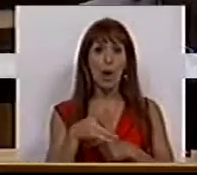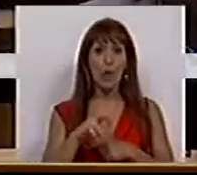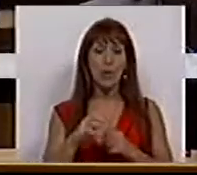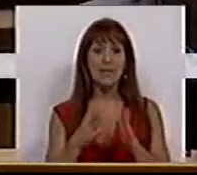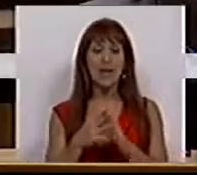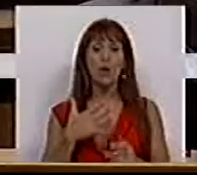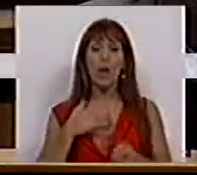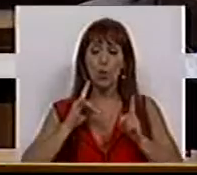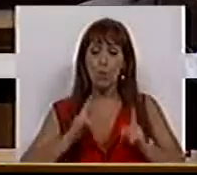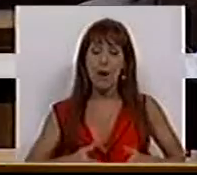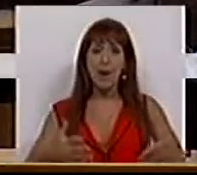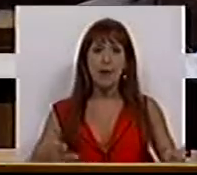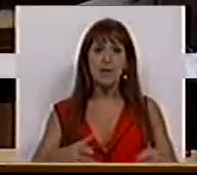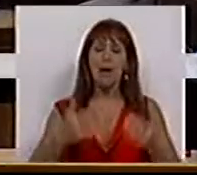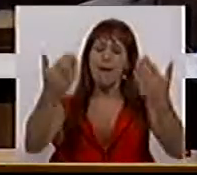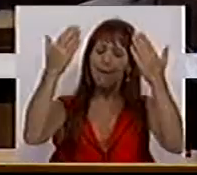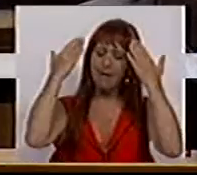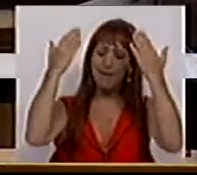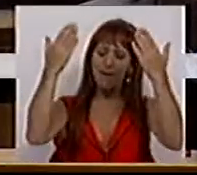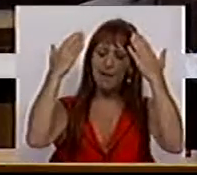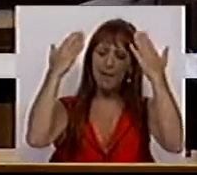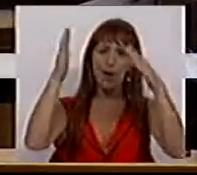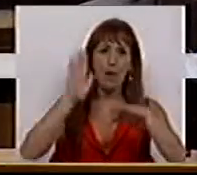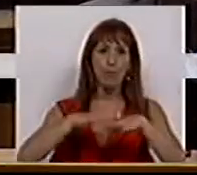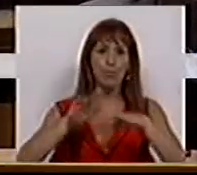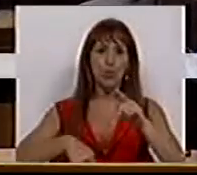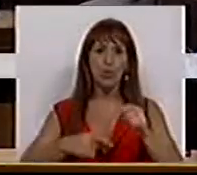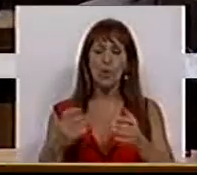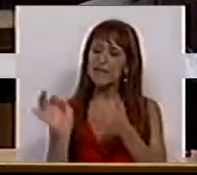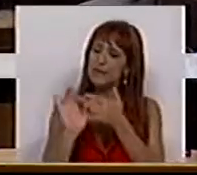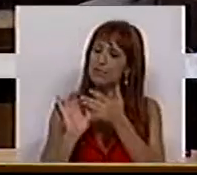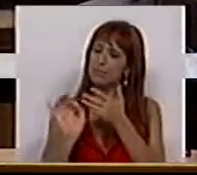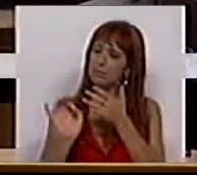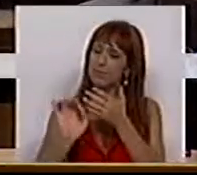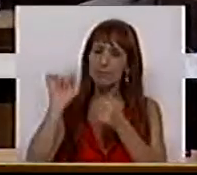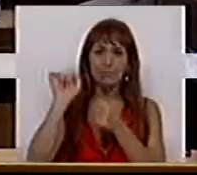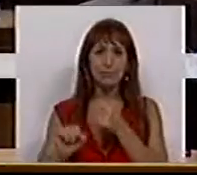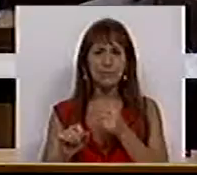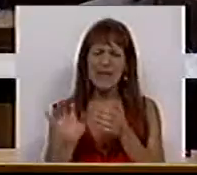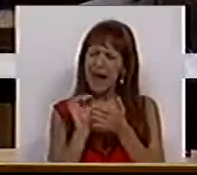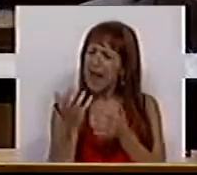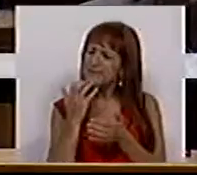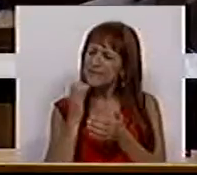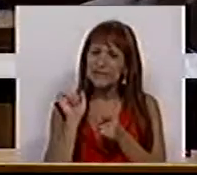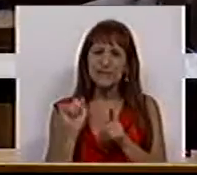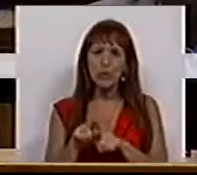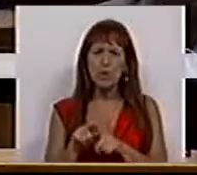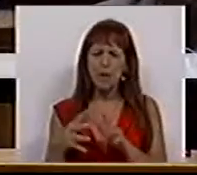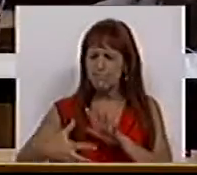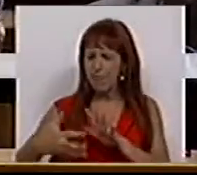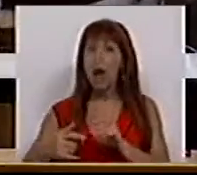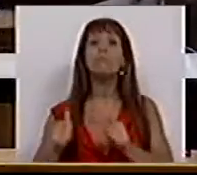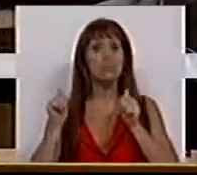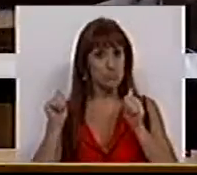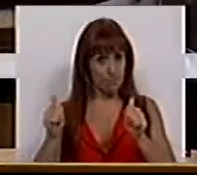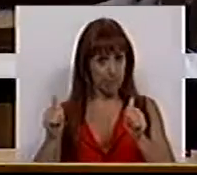queria começar por felicitá-la pela caracterização minuciosa, exaustiva e